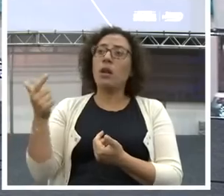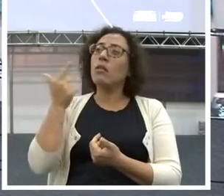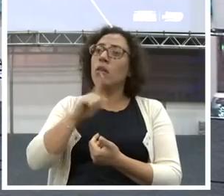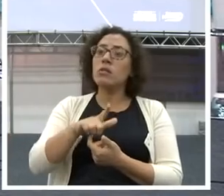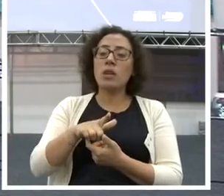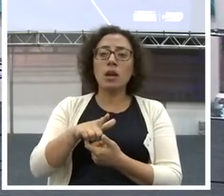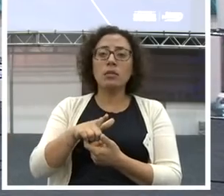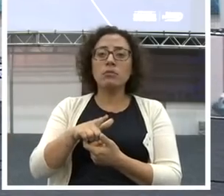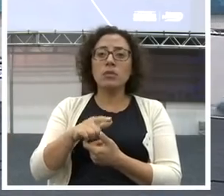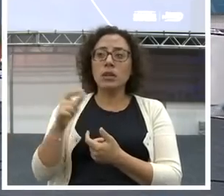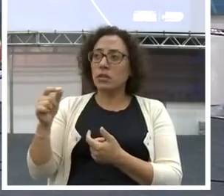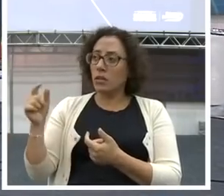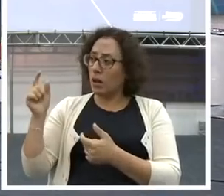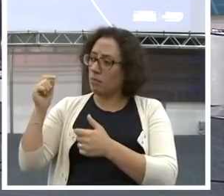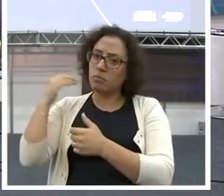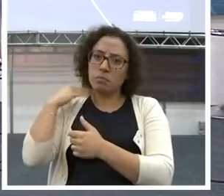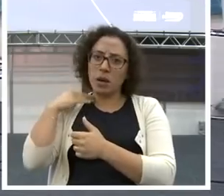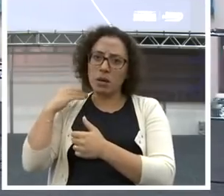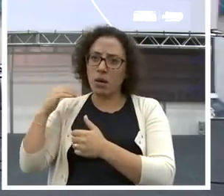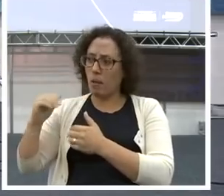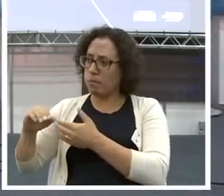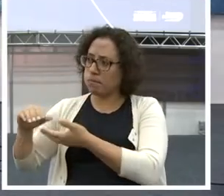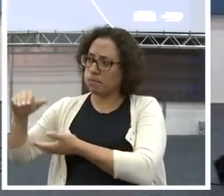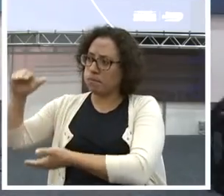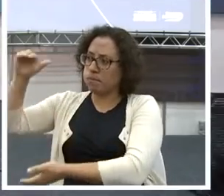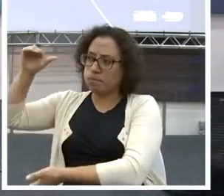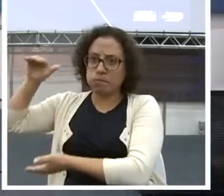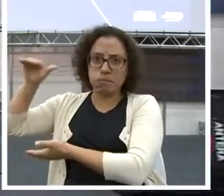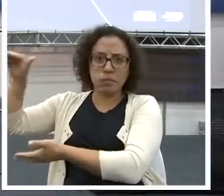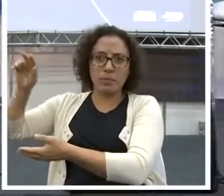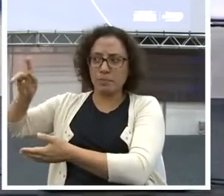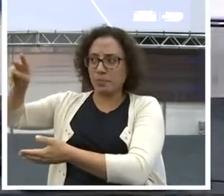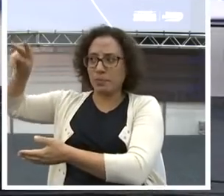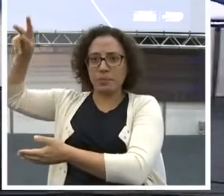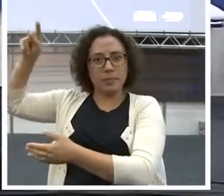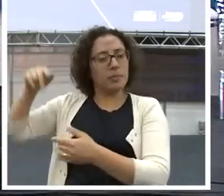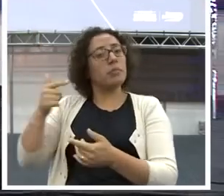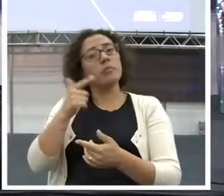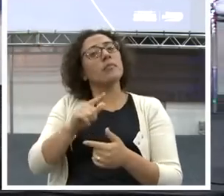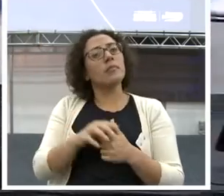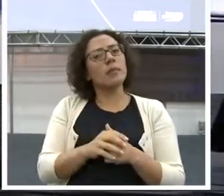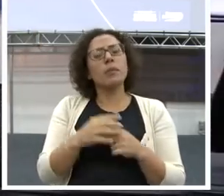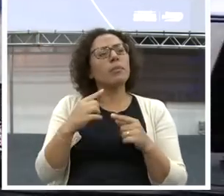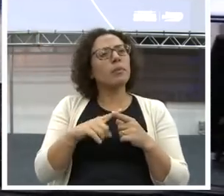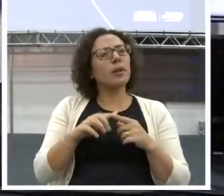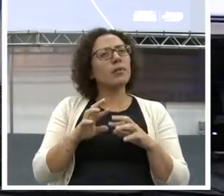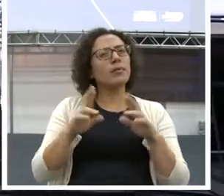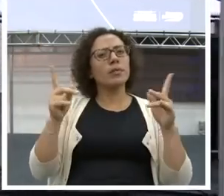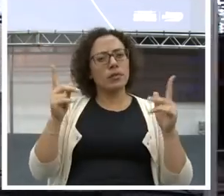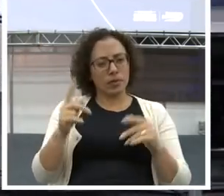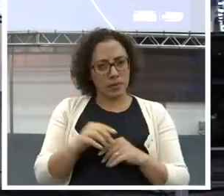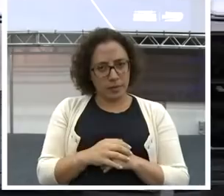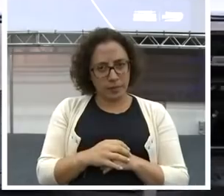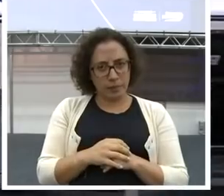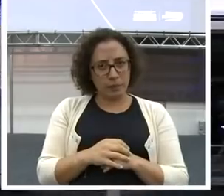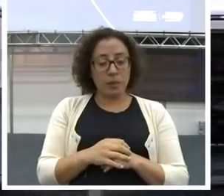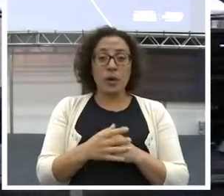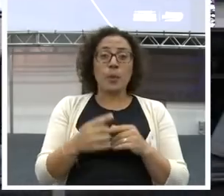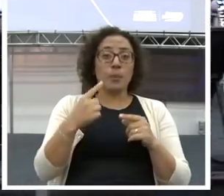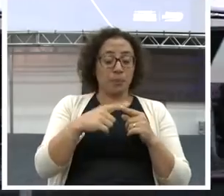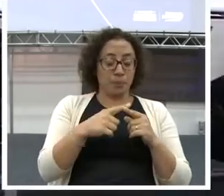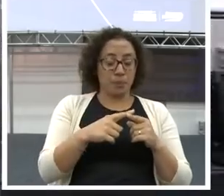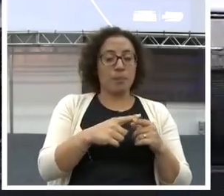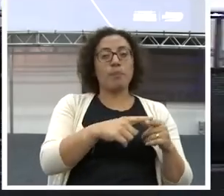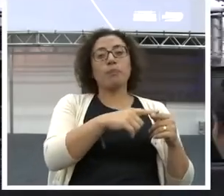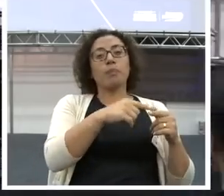Que é a forma como você lida com o dinheiro. Nessa fórmula. Uma das questões muito importantes é você conhecer. O que a gente desenvolveu no